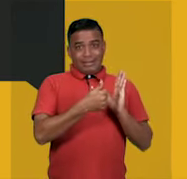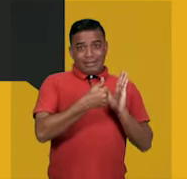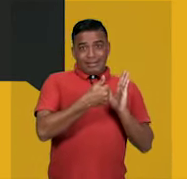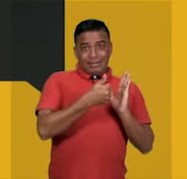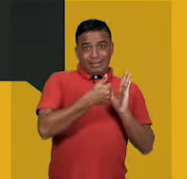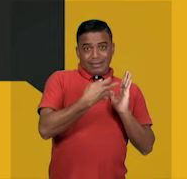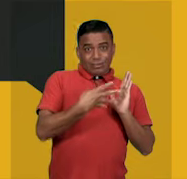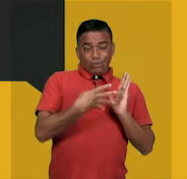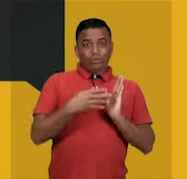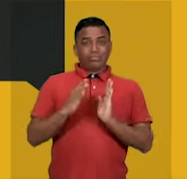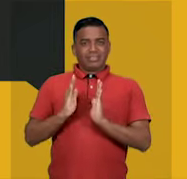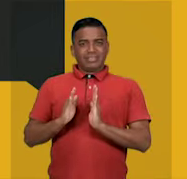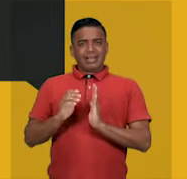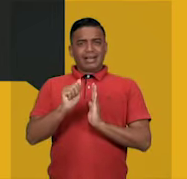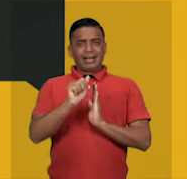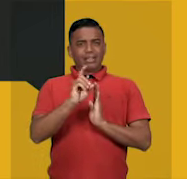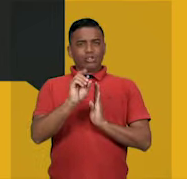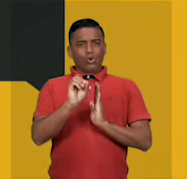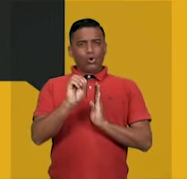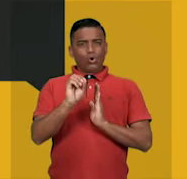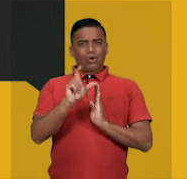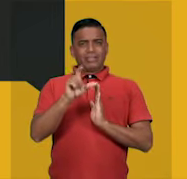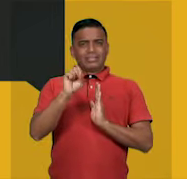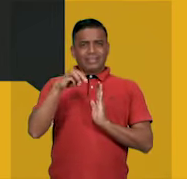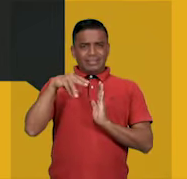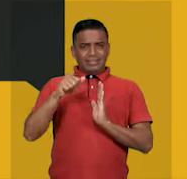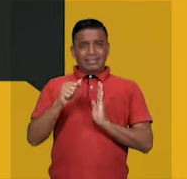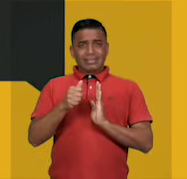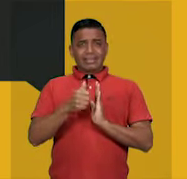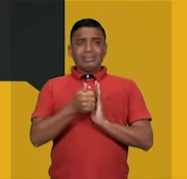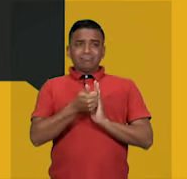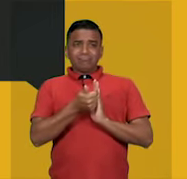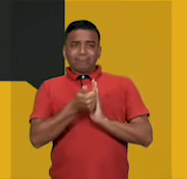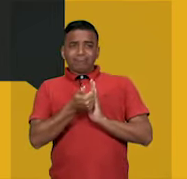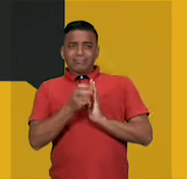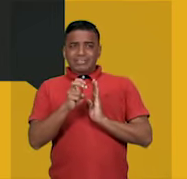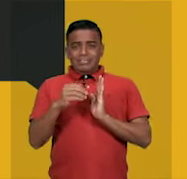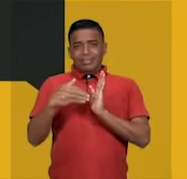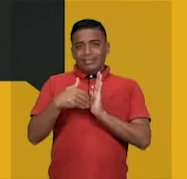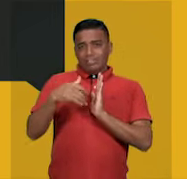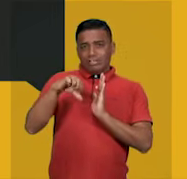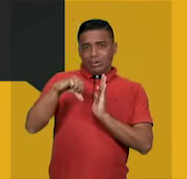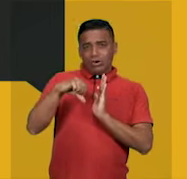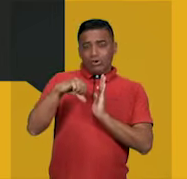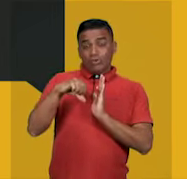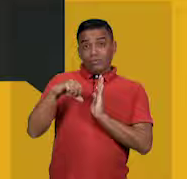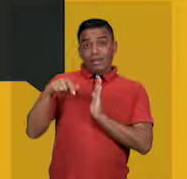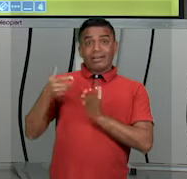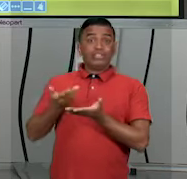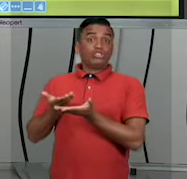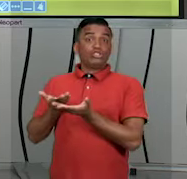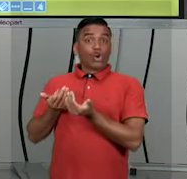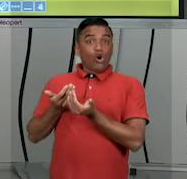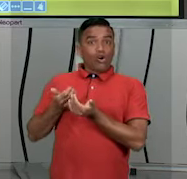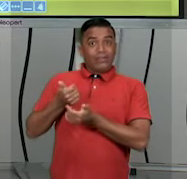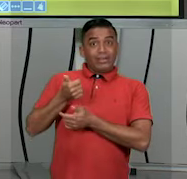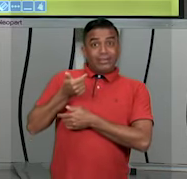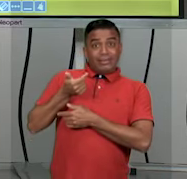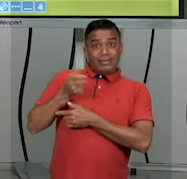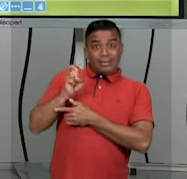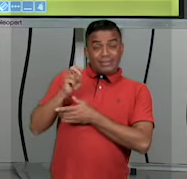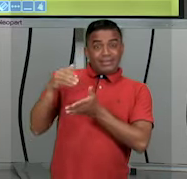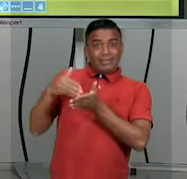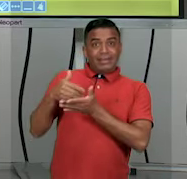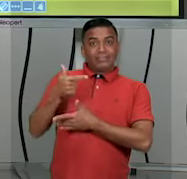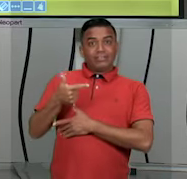a adolescência dos 15 aos 19 completos e depois tem a juventude dos 15 aos 24. Então,